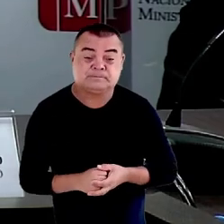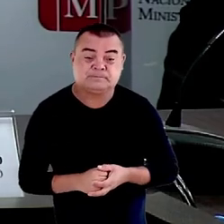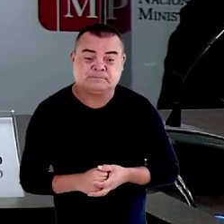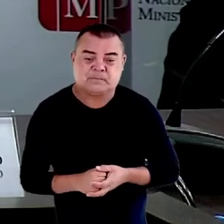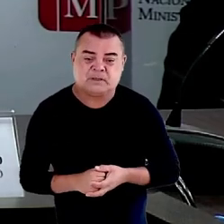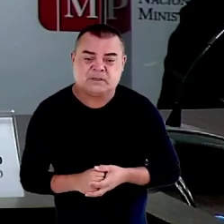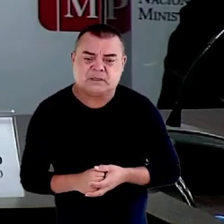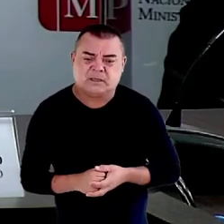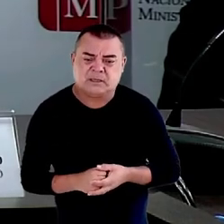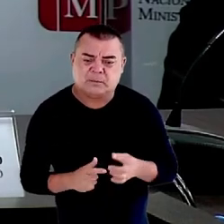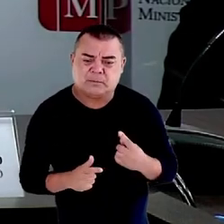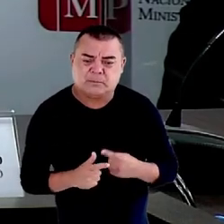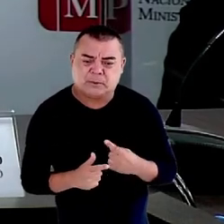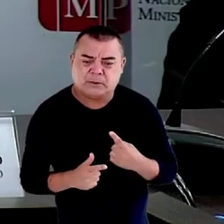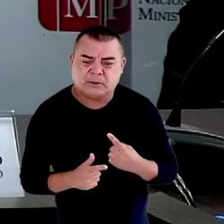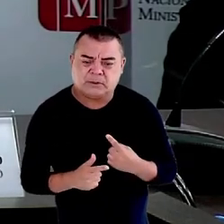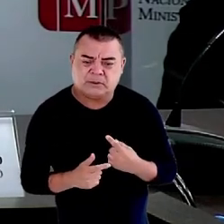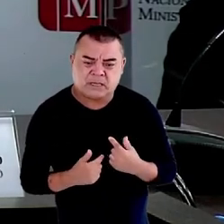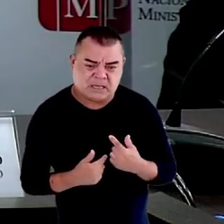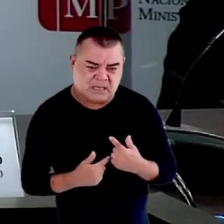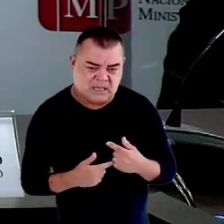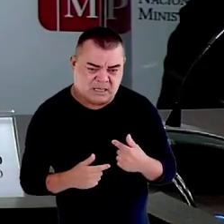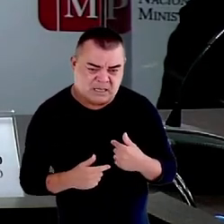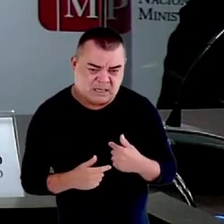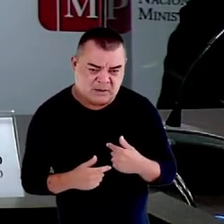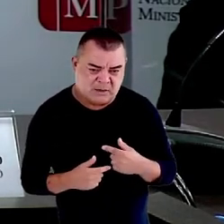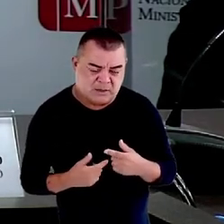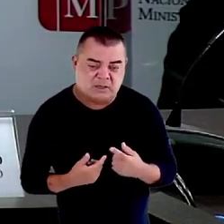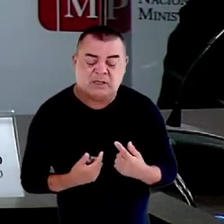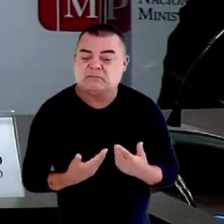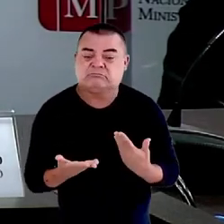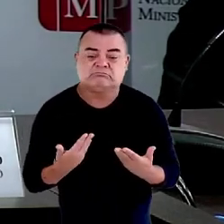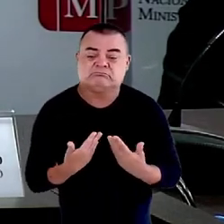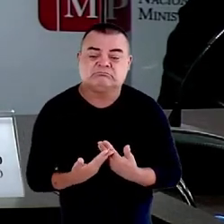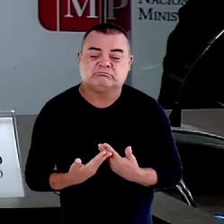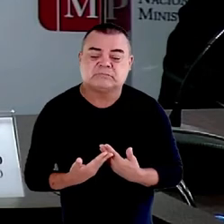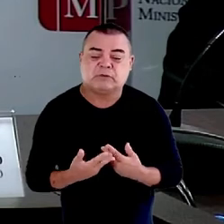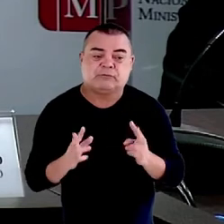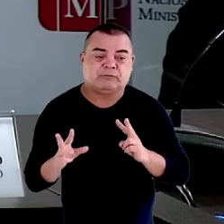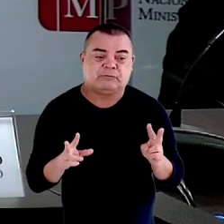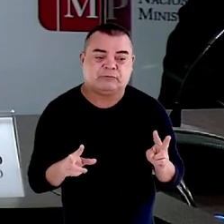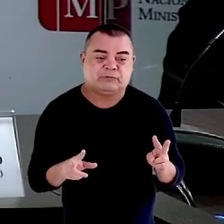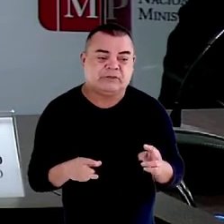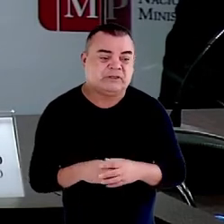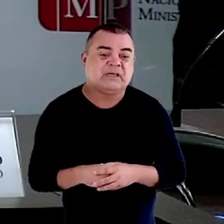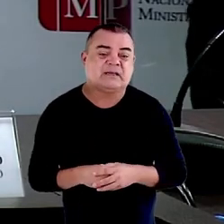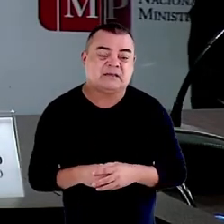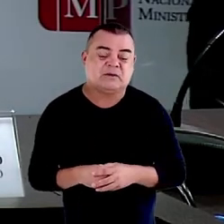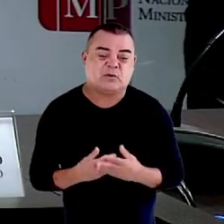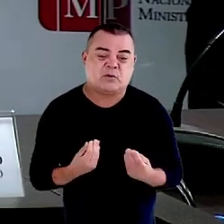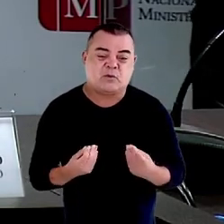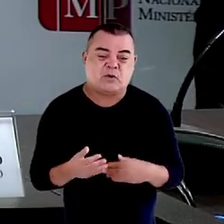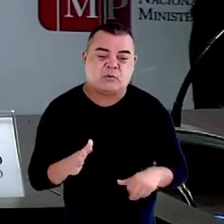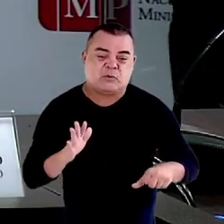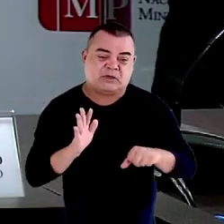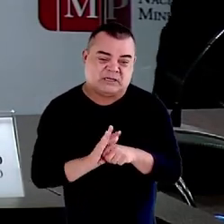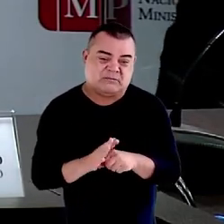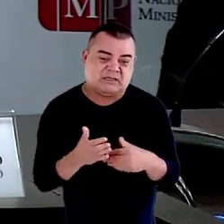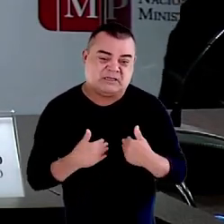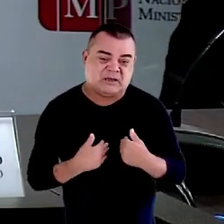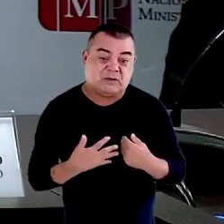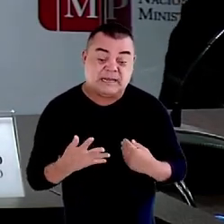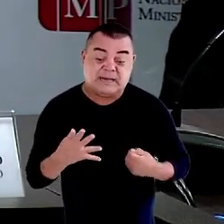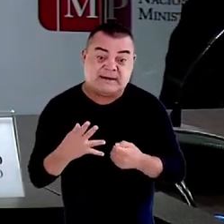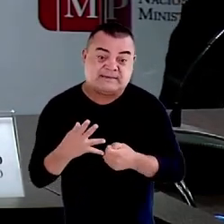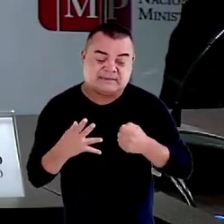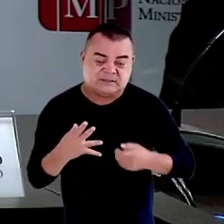por nome, porque eu não considerei a figura típica de crime ali, mas, e na sentença, lembro-me